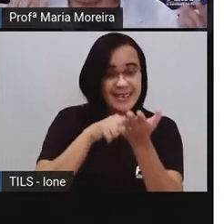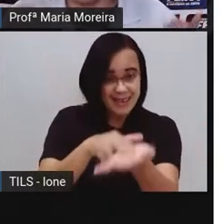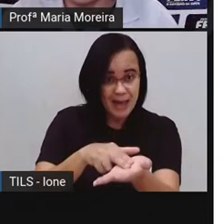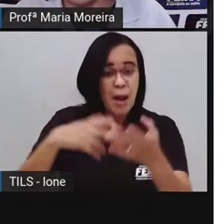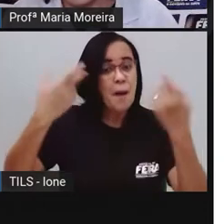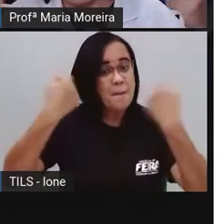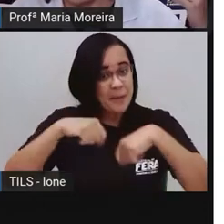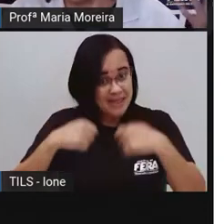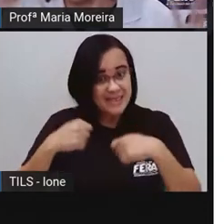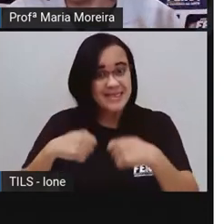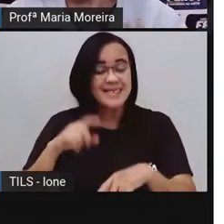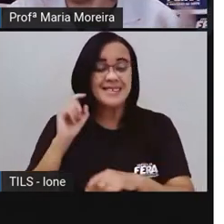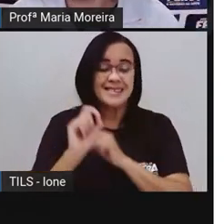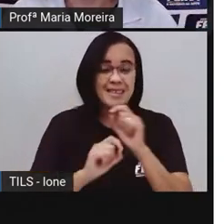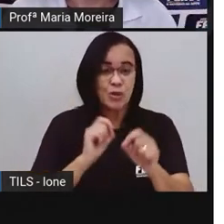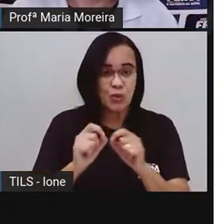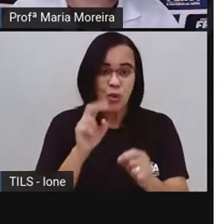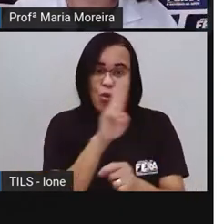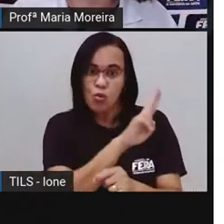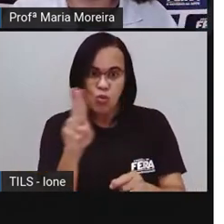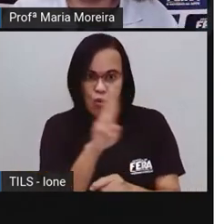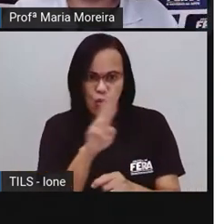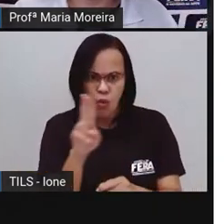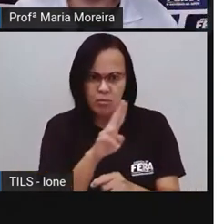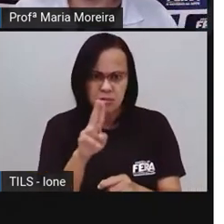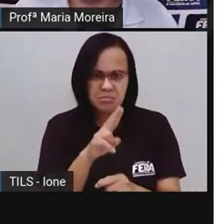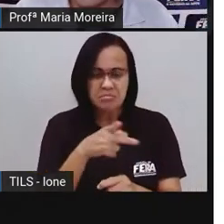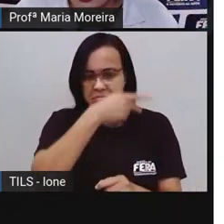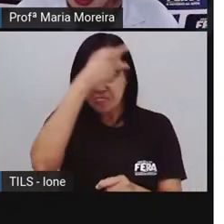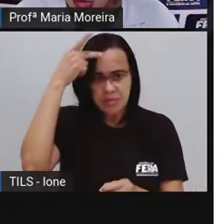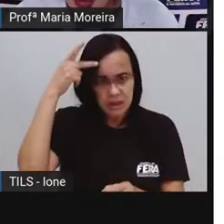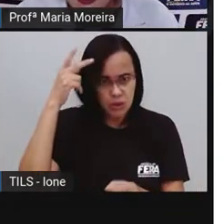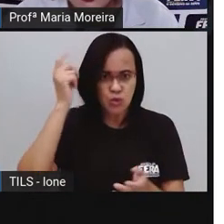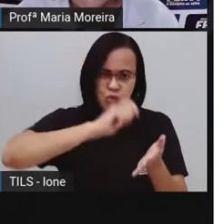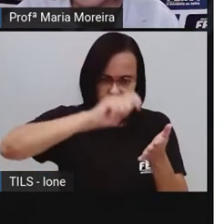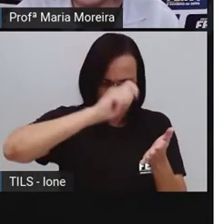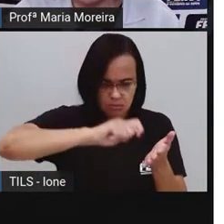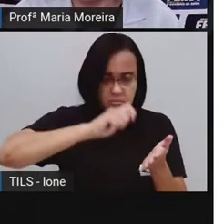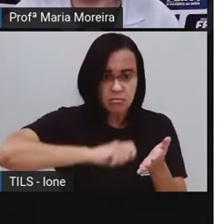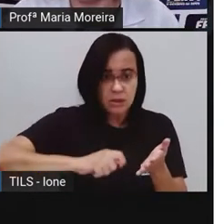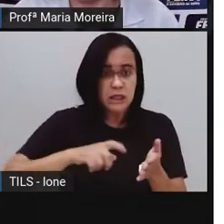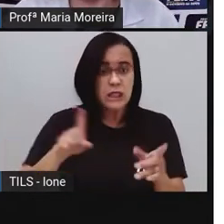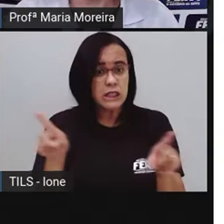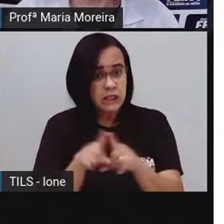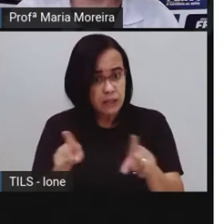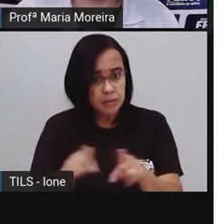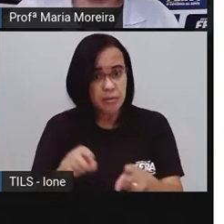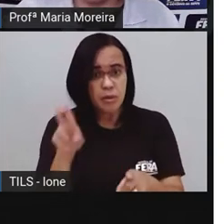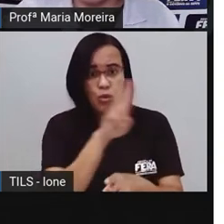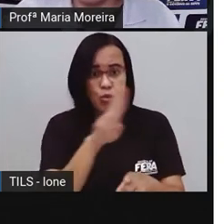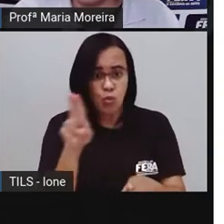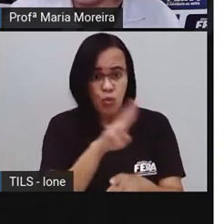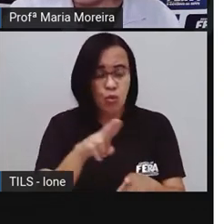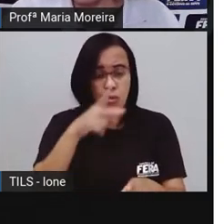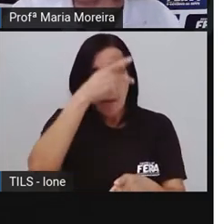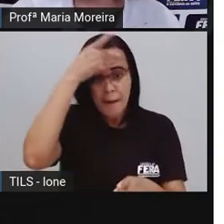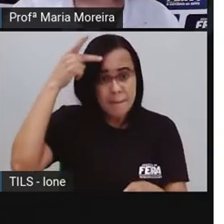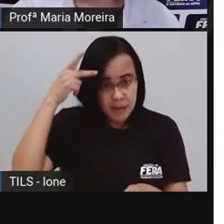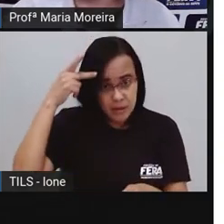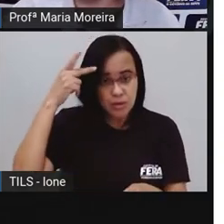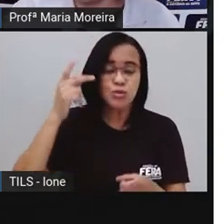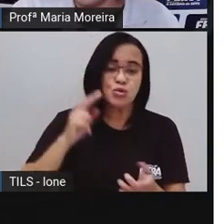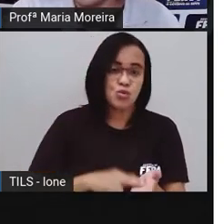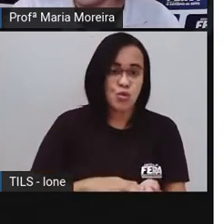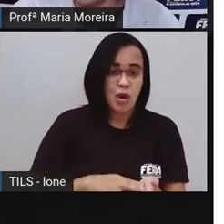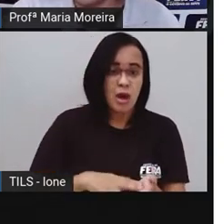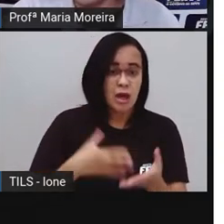ou seja, a pessoa que recebe e a pessoa que escreve. Isso aí é básico, tá? Bom, a estrutura. Qual é a